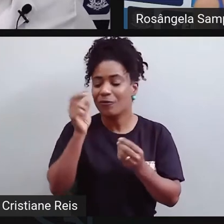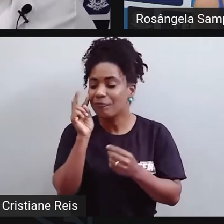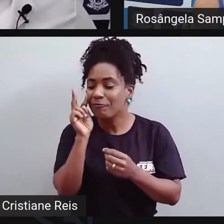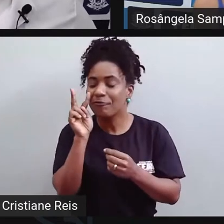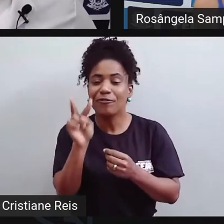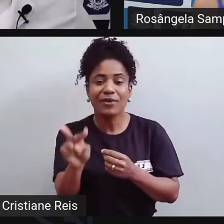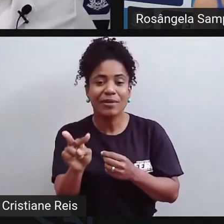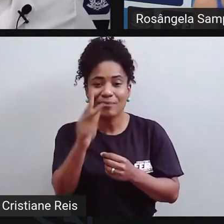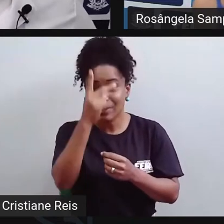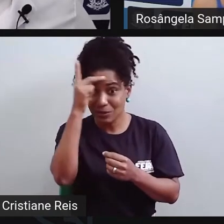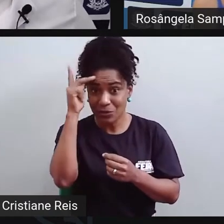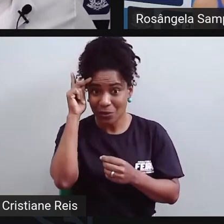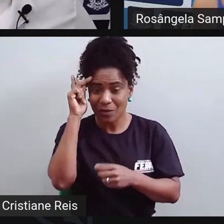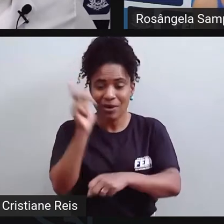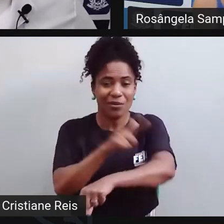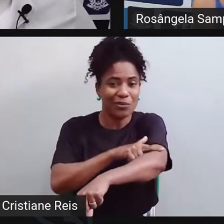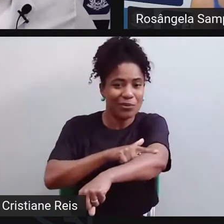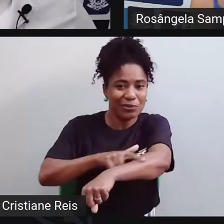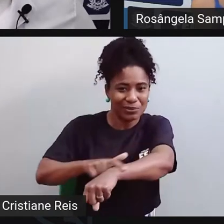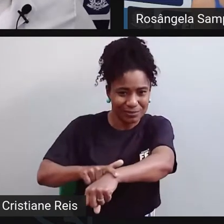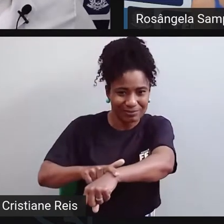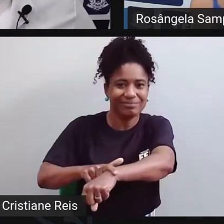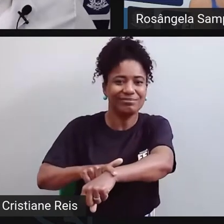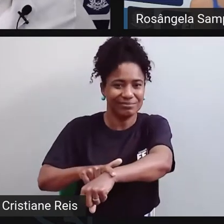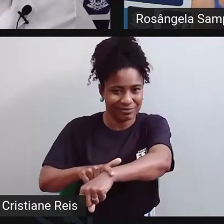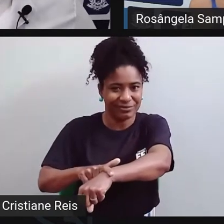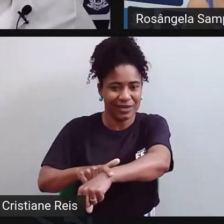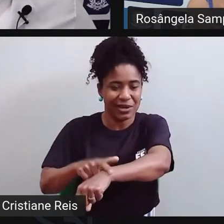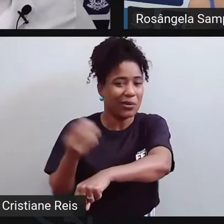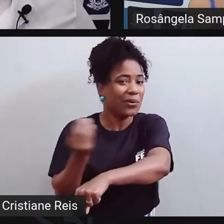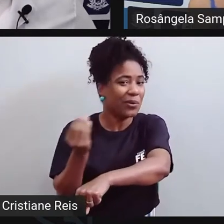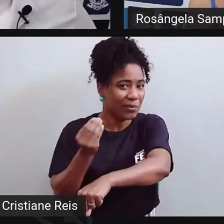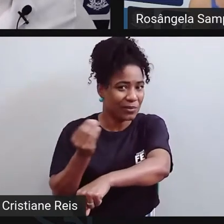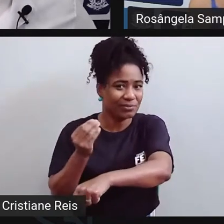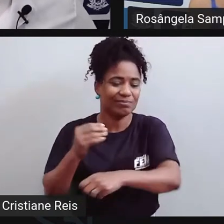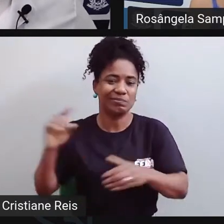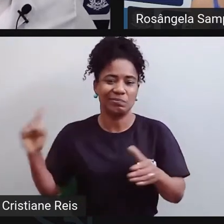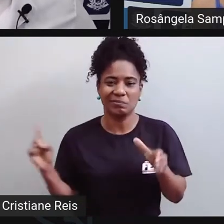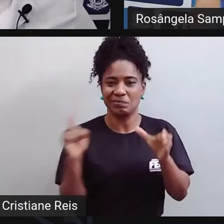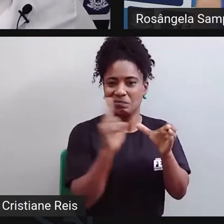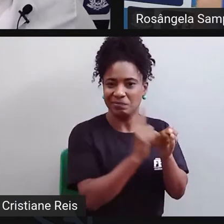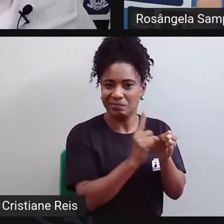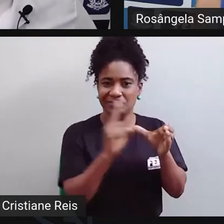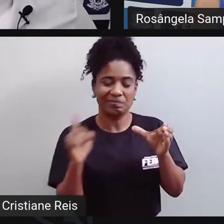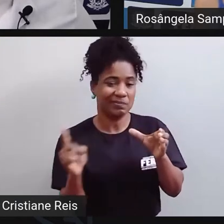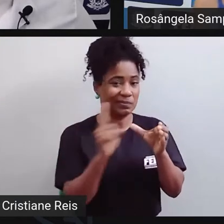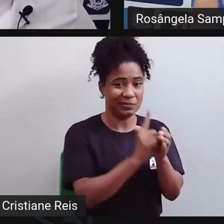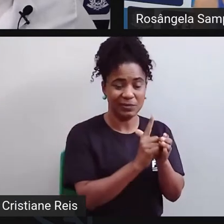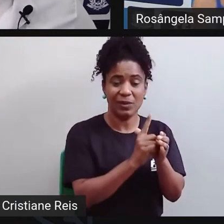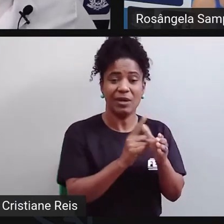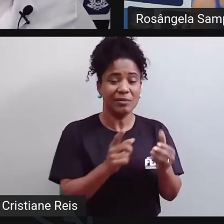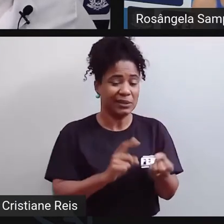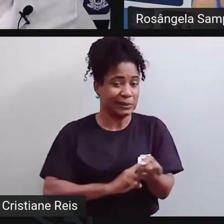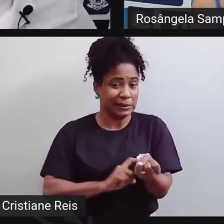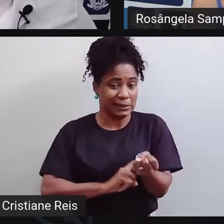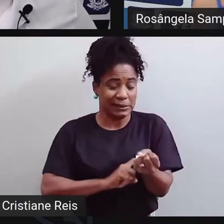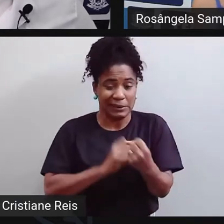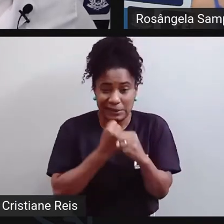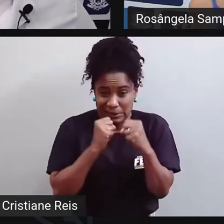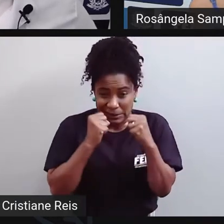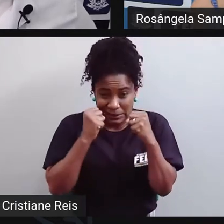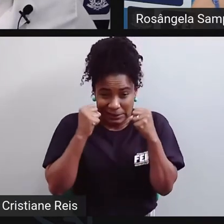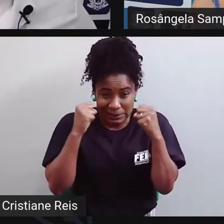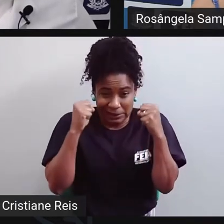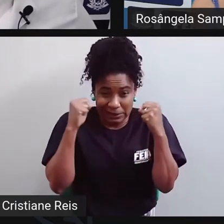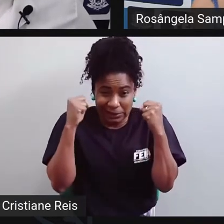é a agressividade. Então, a agressividade que vem junto com os transtornos mentais é que muitas vezes levava